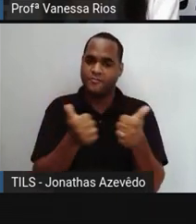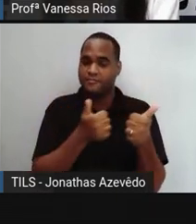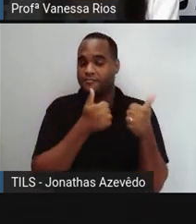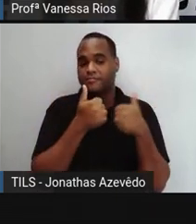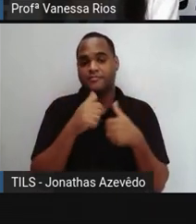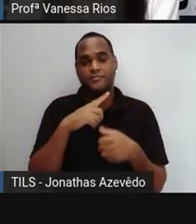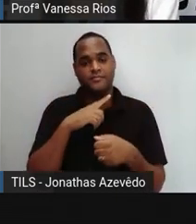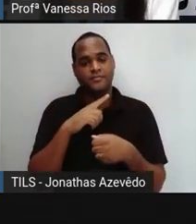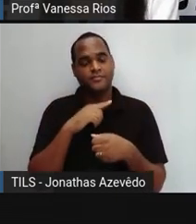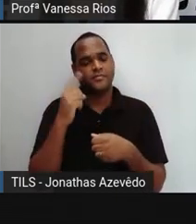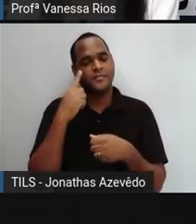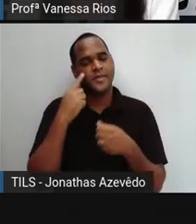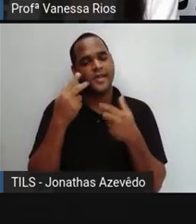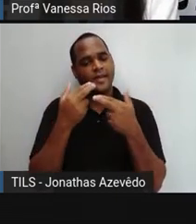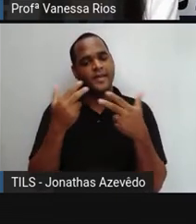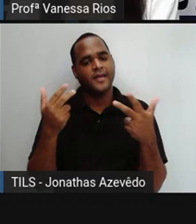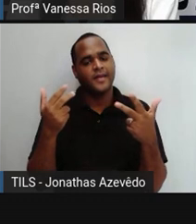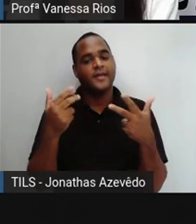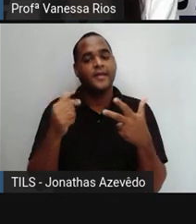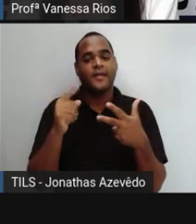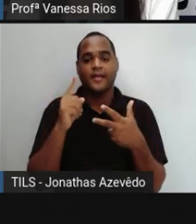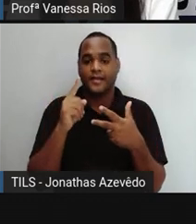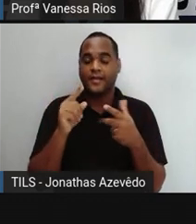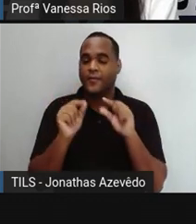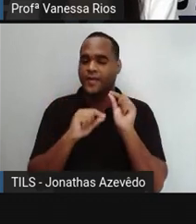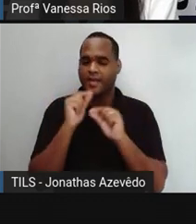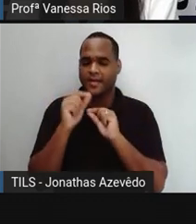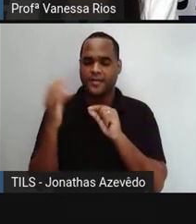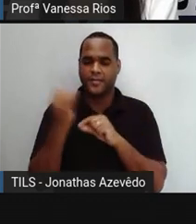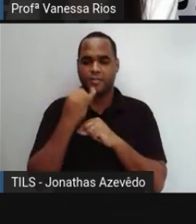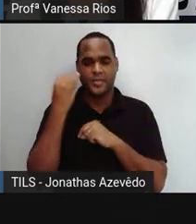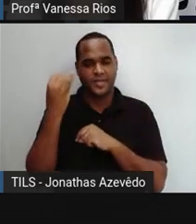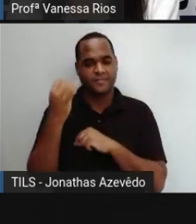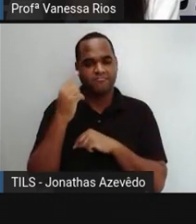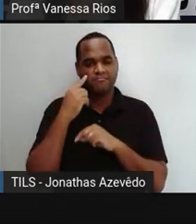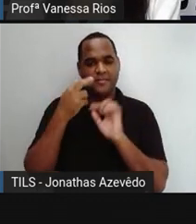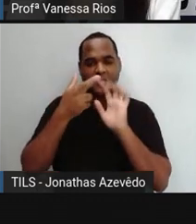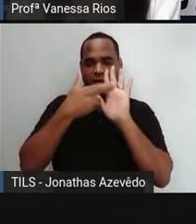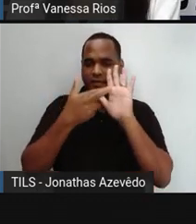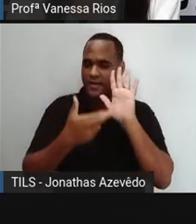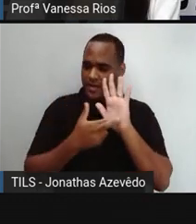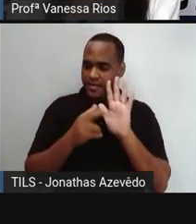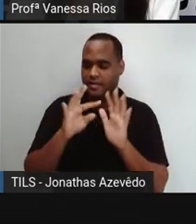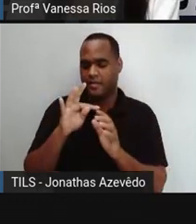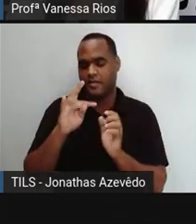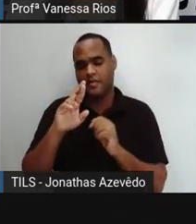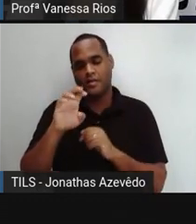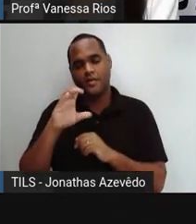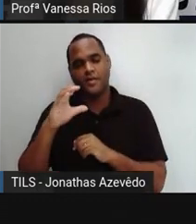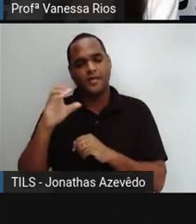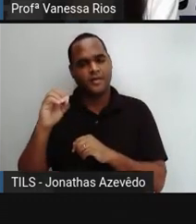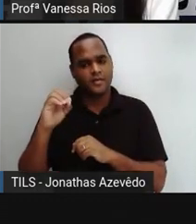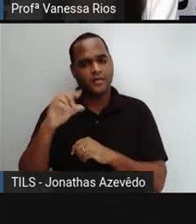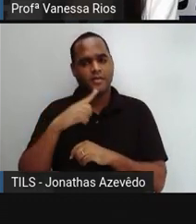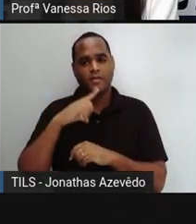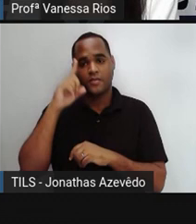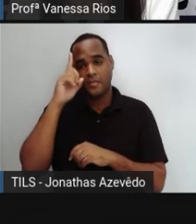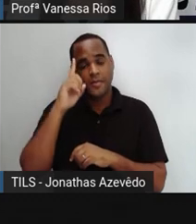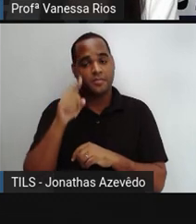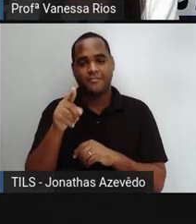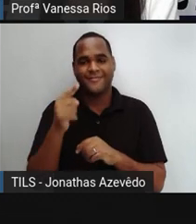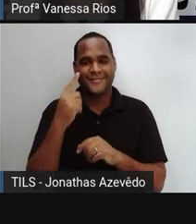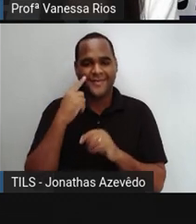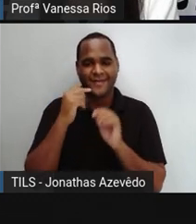ter. E aí existe uma dica bem importante, que é a composição da regra do terço. Eu nem sabia disso, ó.